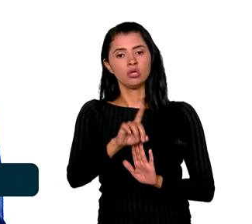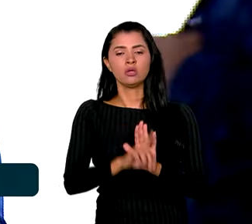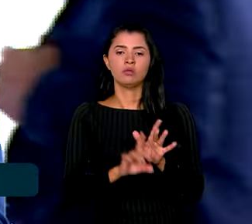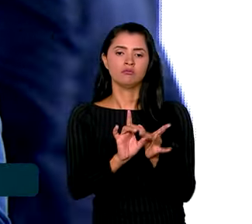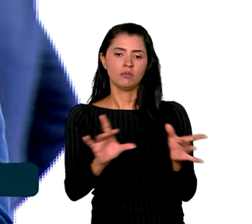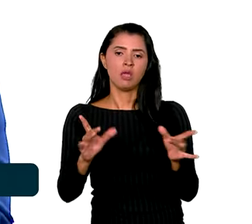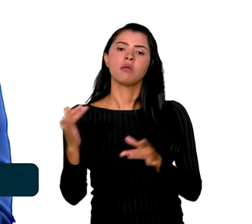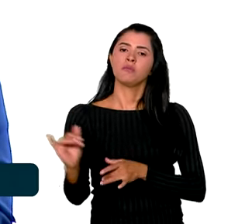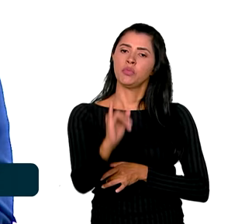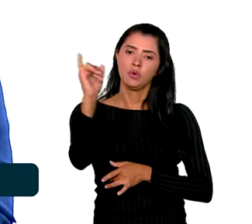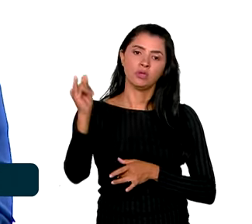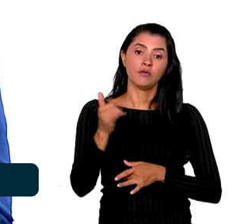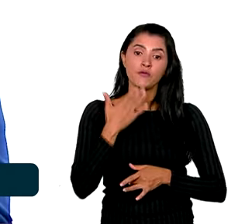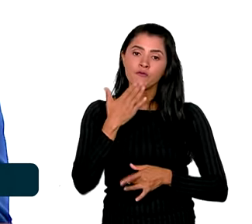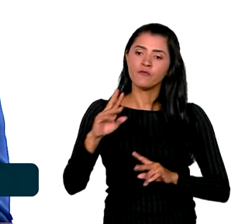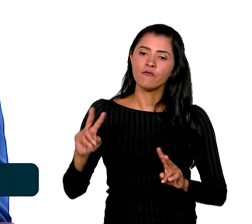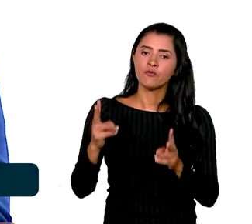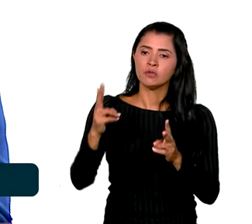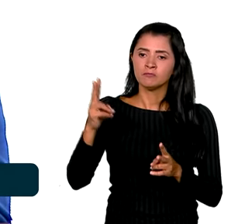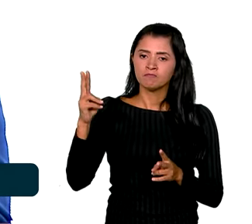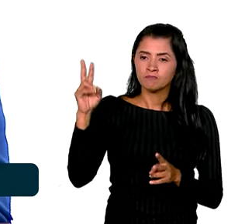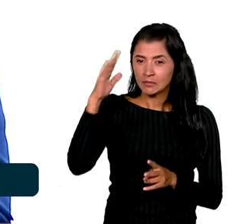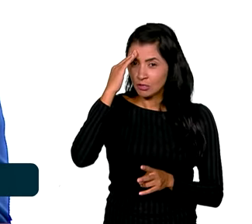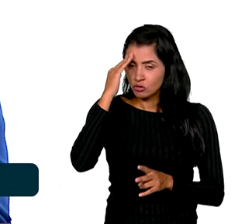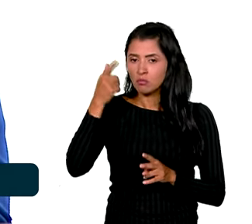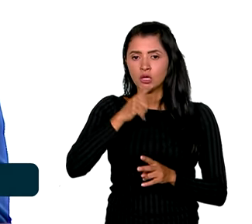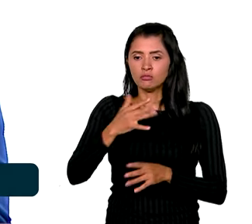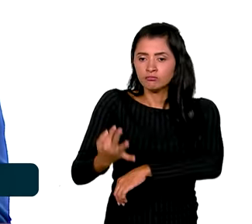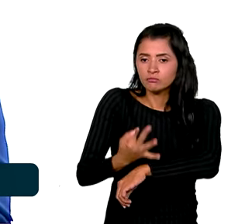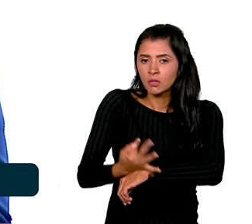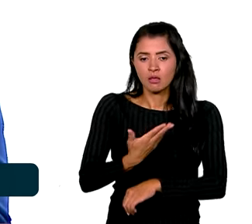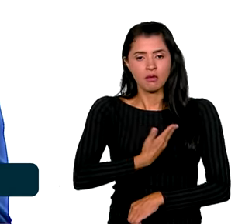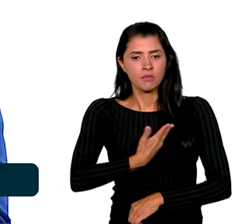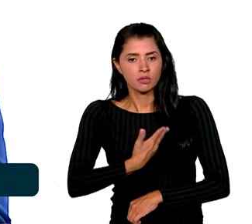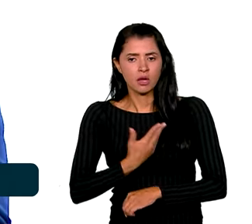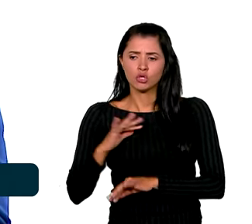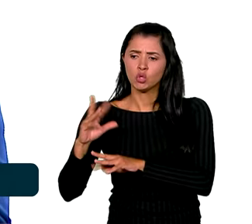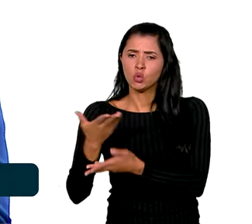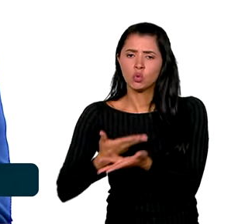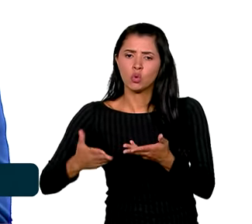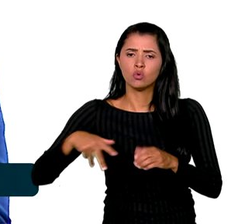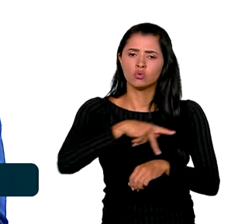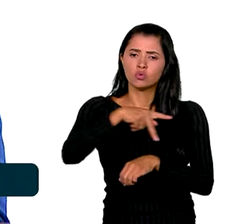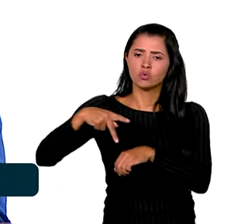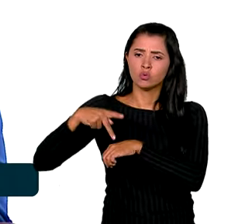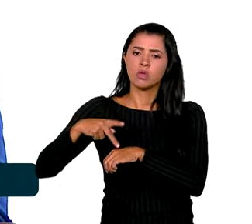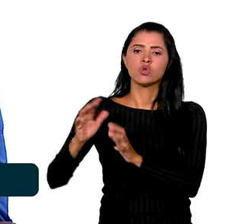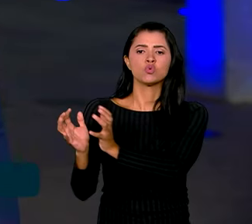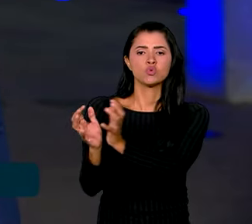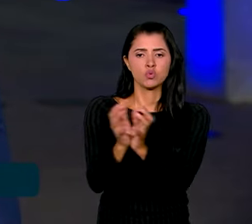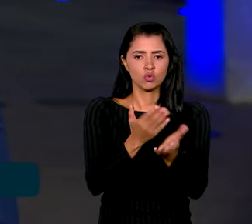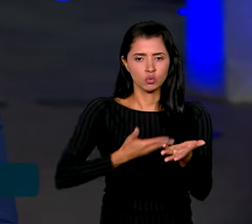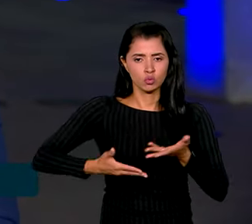fundamentais e deve favorecer a compreensão, a tolerância, a amizade entre todas as nações e todos os grupos.